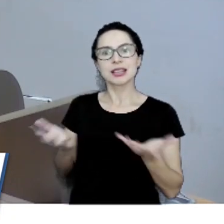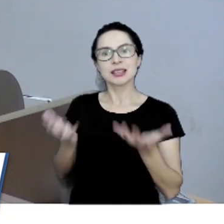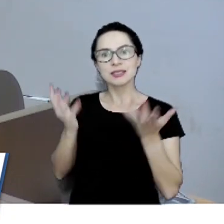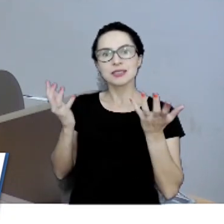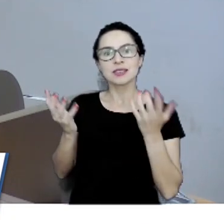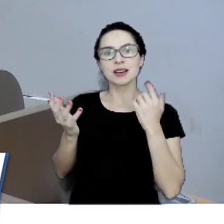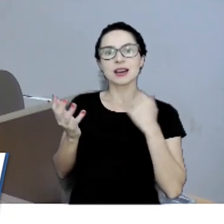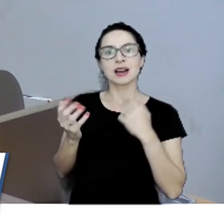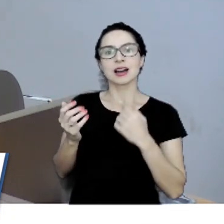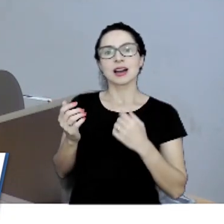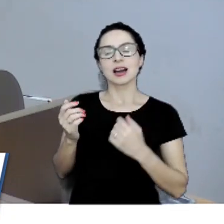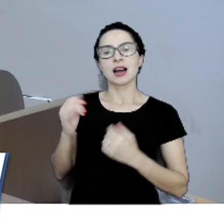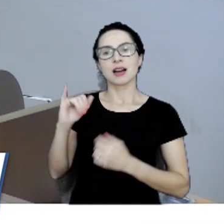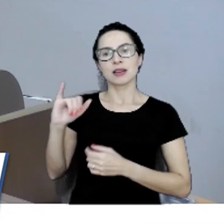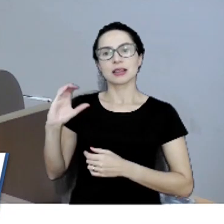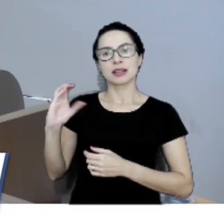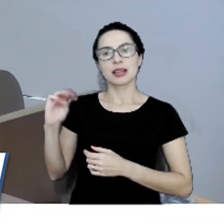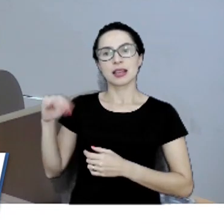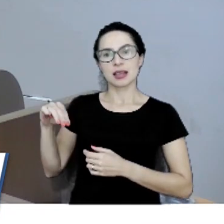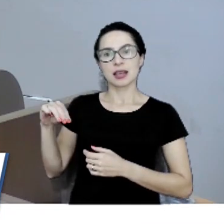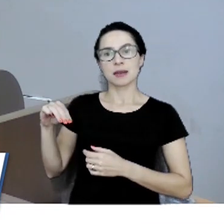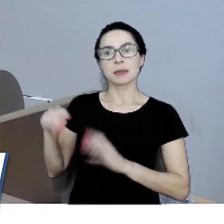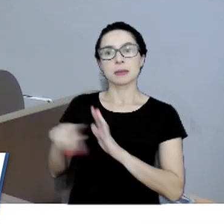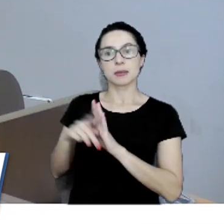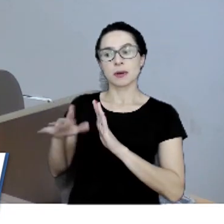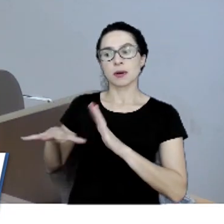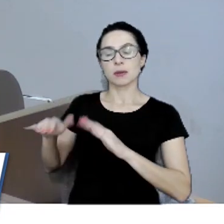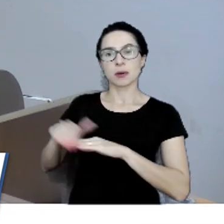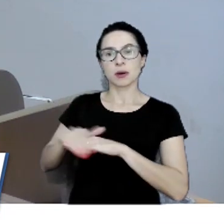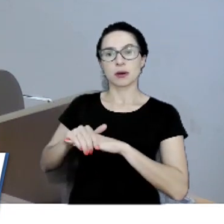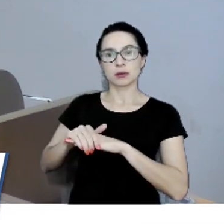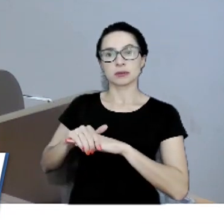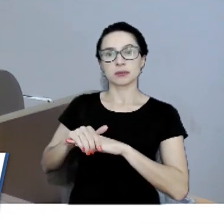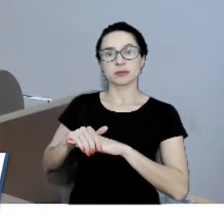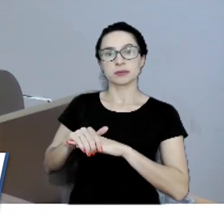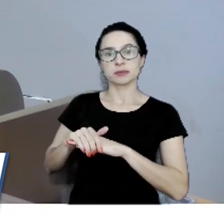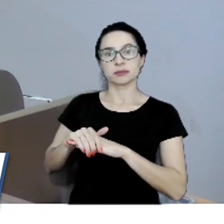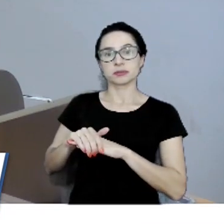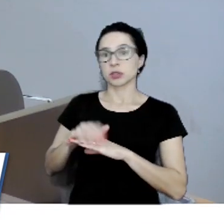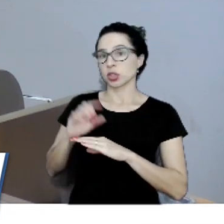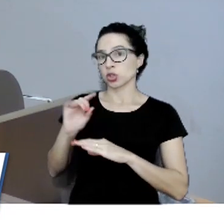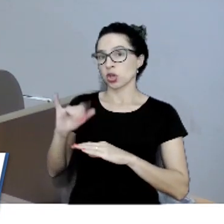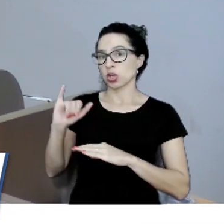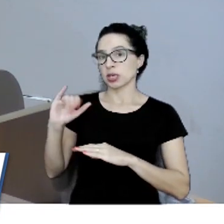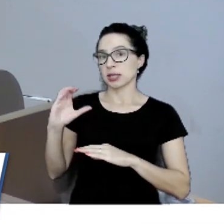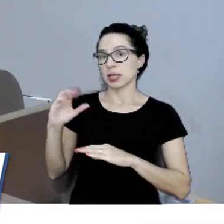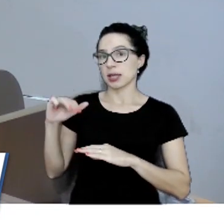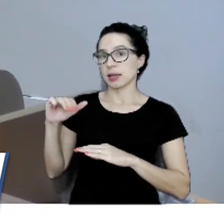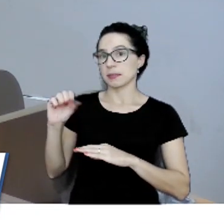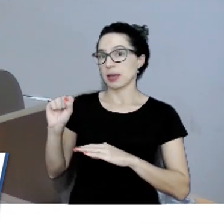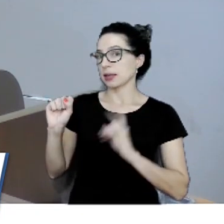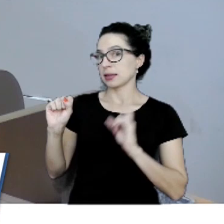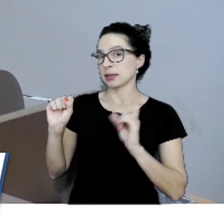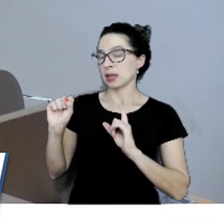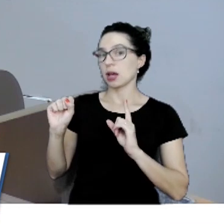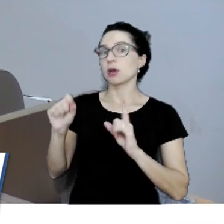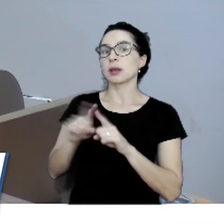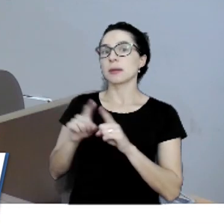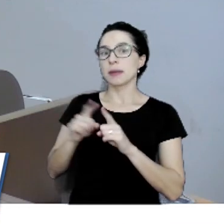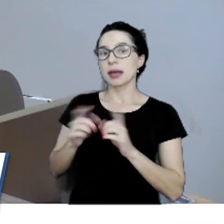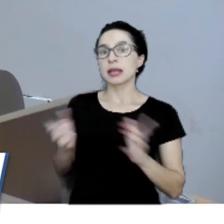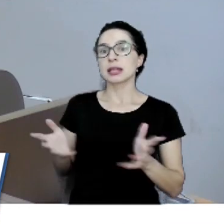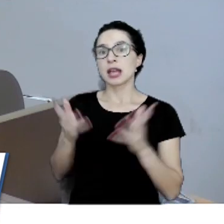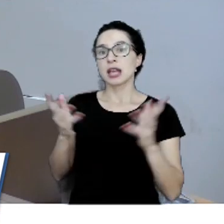ICM do calçado. Não só o ICMS, mas os incentivos dos tributos